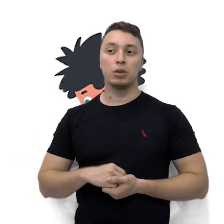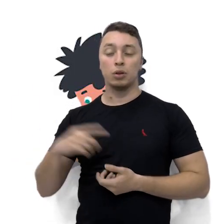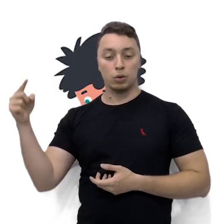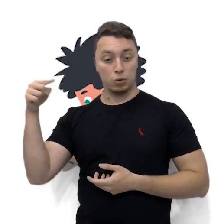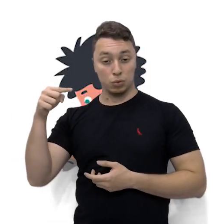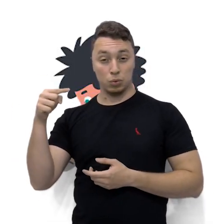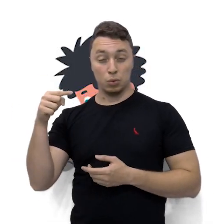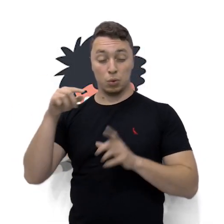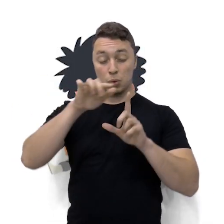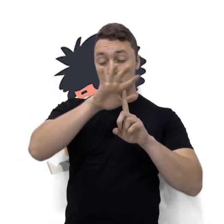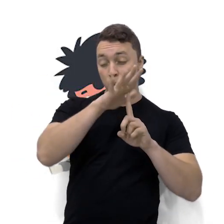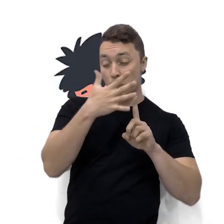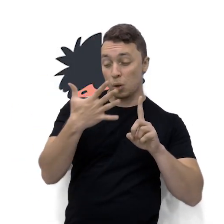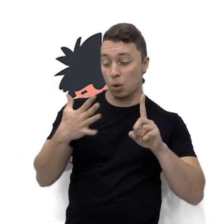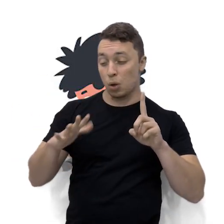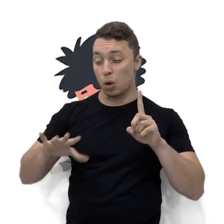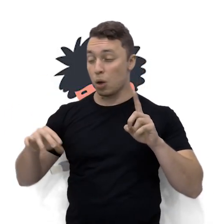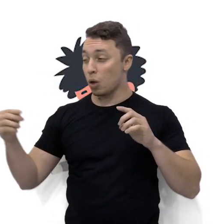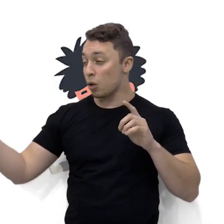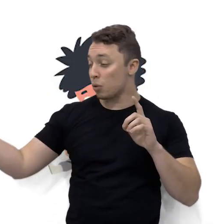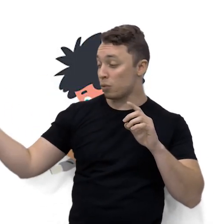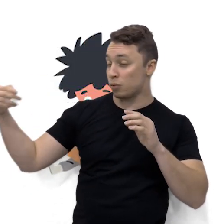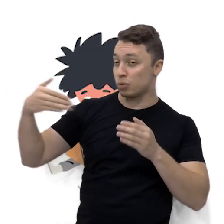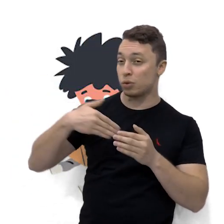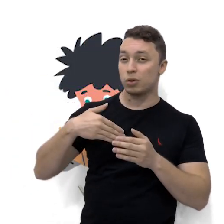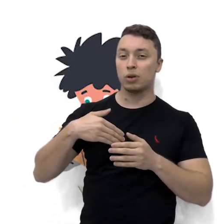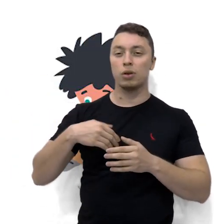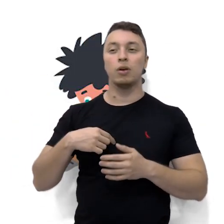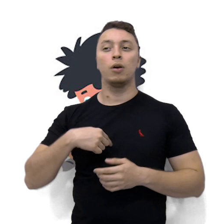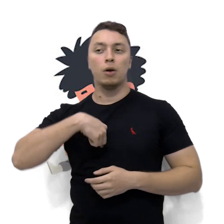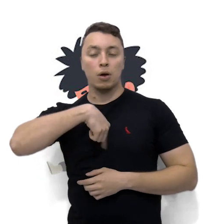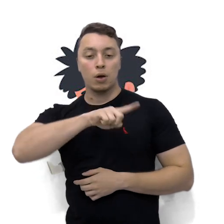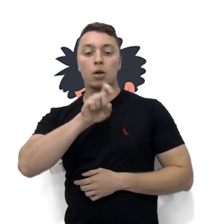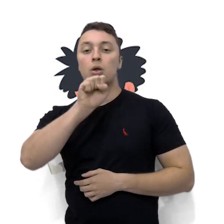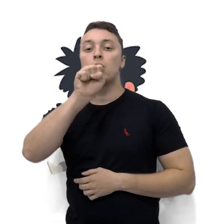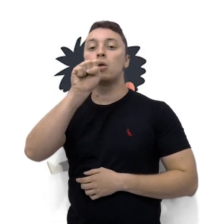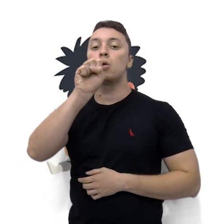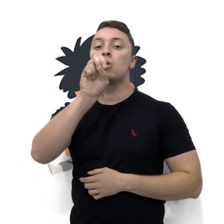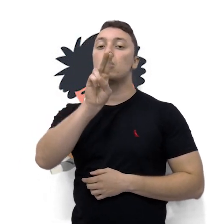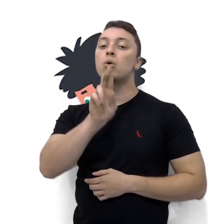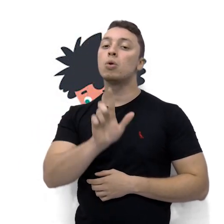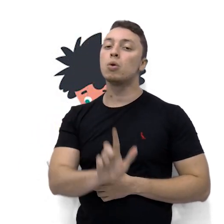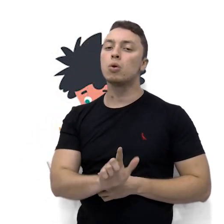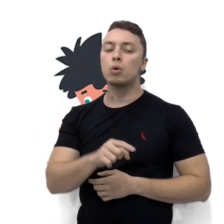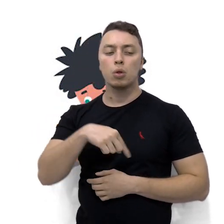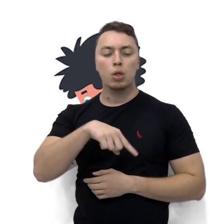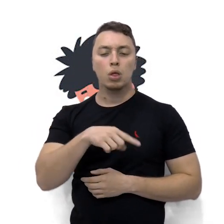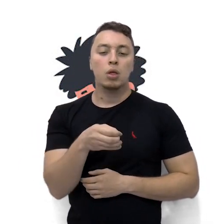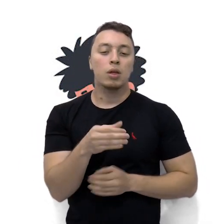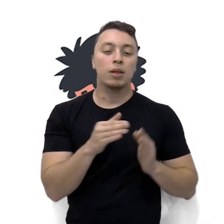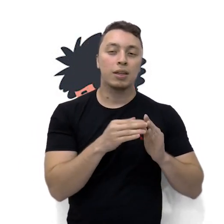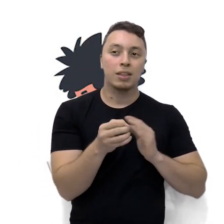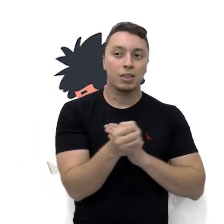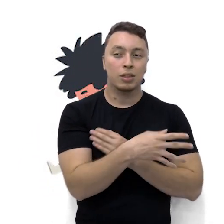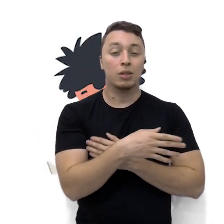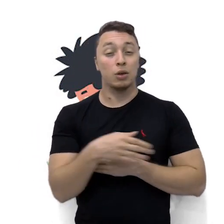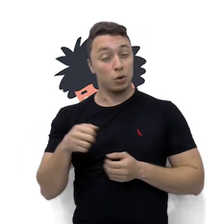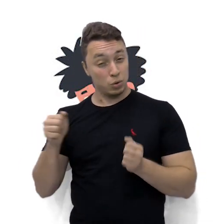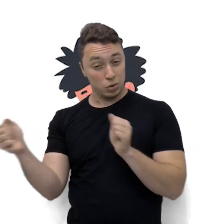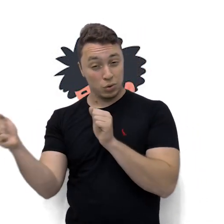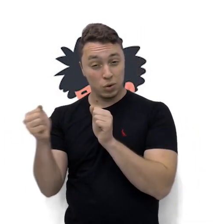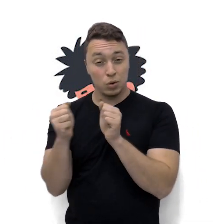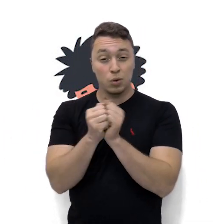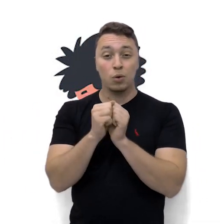chega o outono, voa a andorinha, parte para o sul, pra nova casinha. Quando chega o outono,